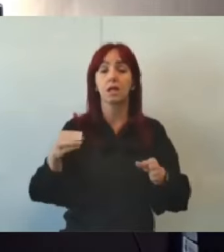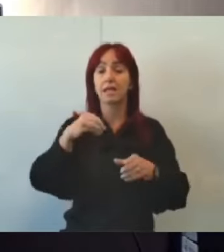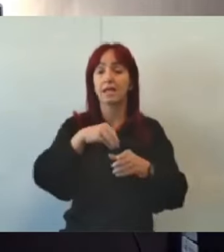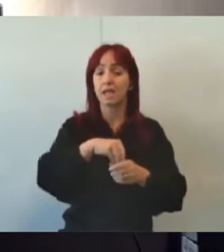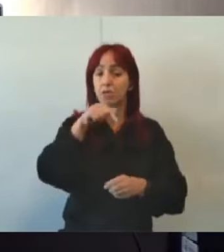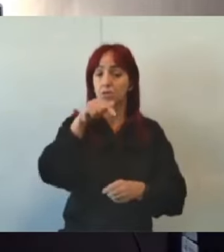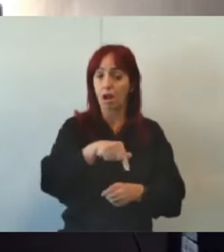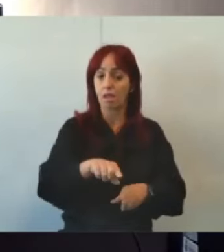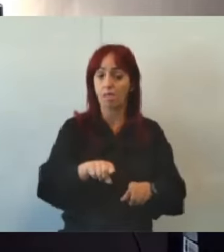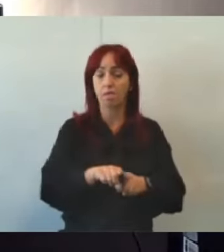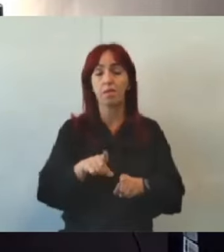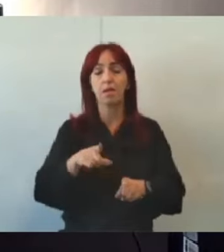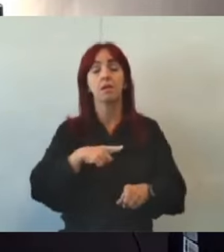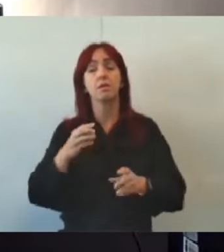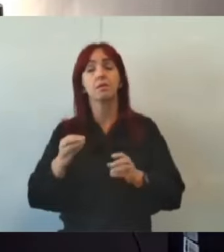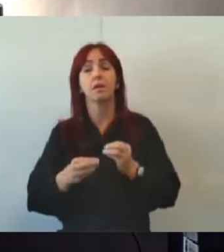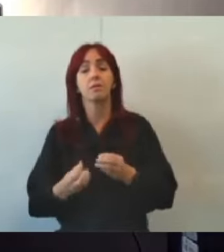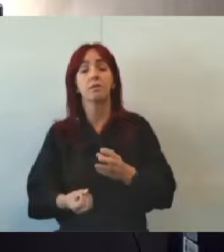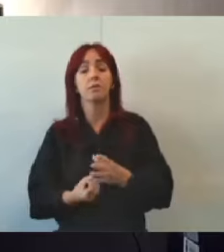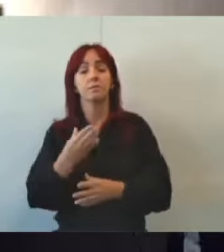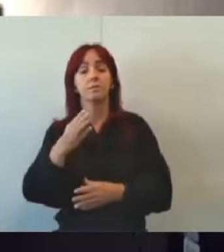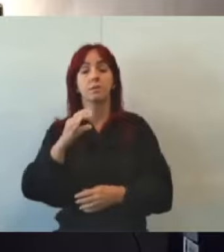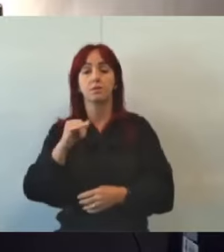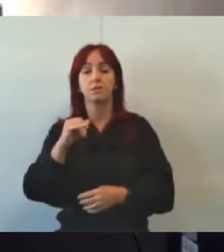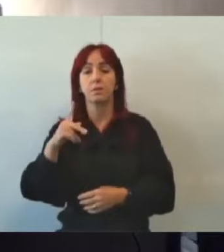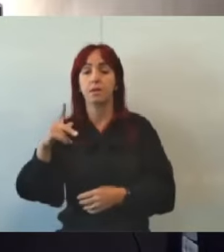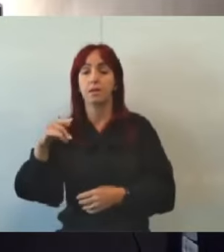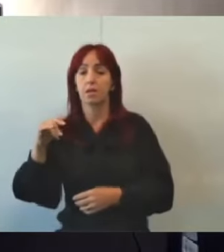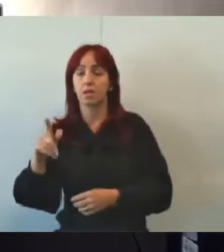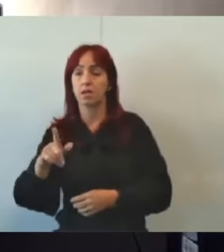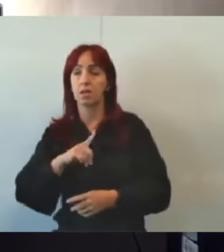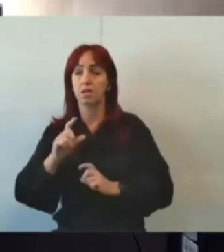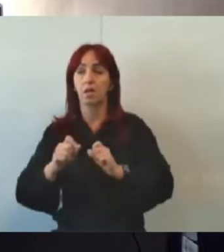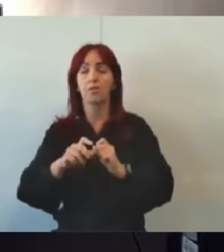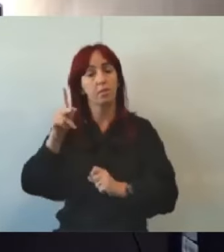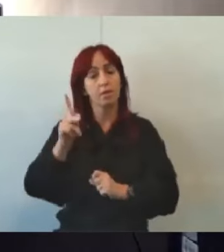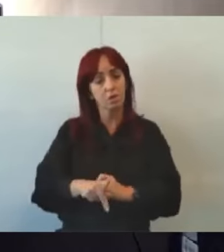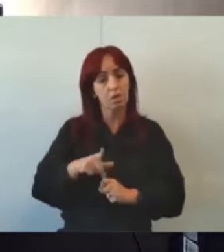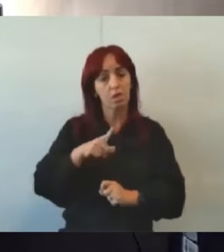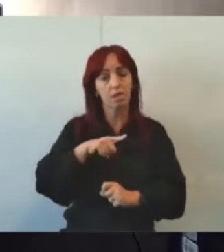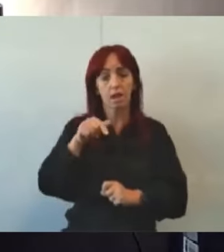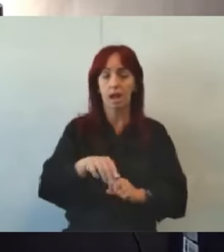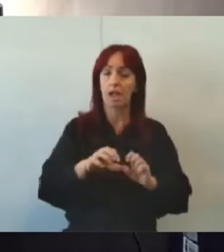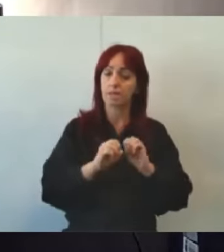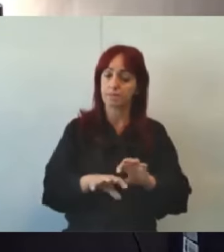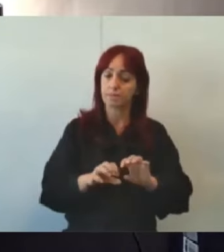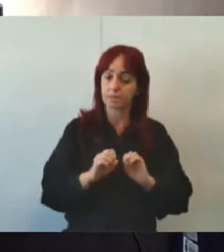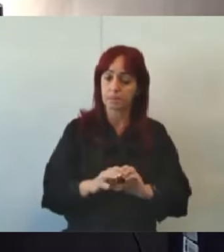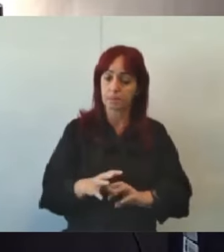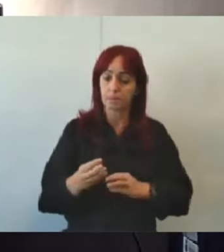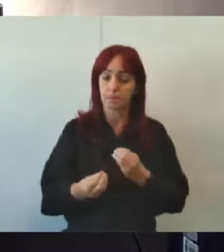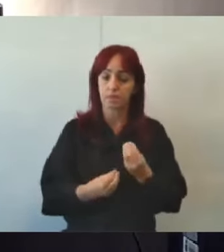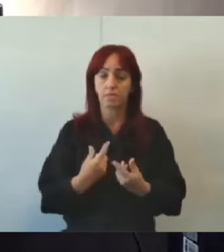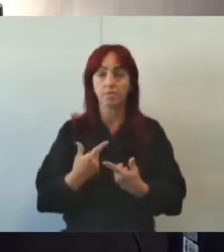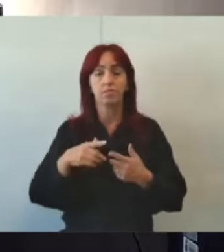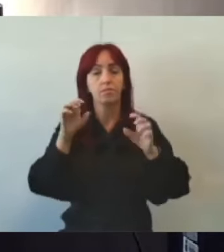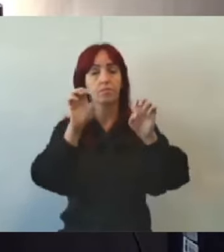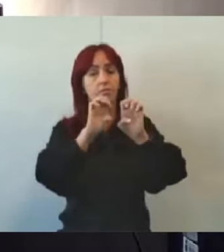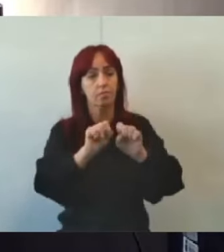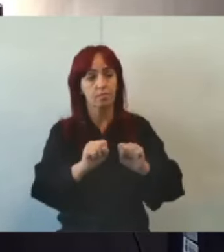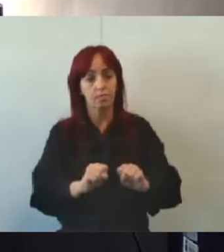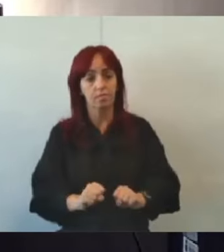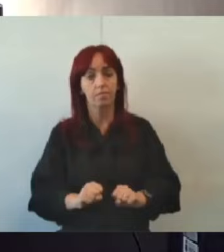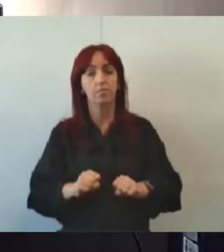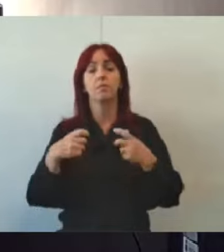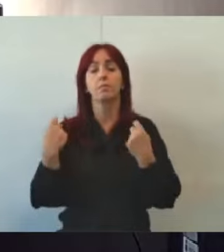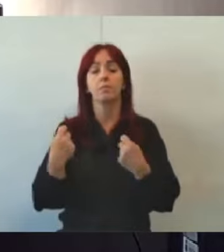fossem plantar o CIPIA, que colocasse uma pessoa ali para poder estar orientando eles, porque a gente sabe que é um sistema, ele precisa dessa